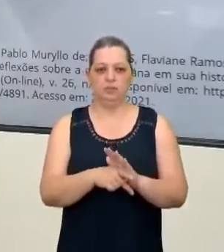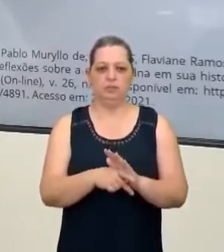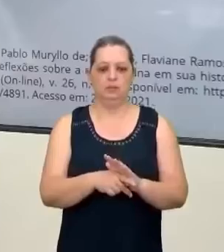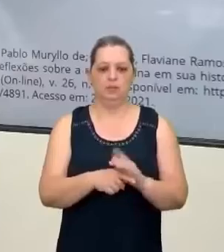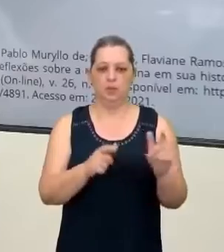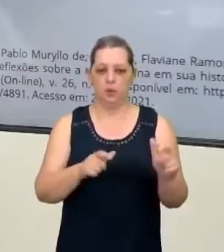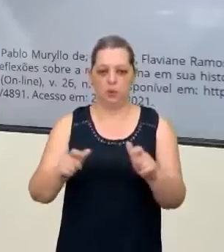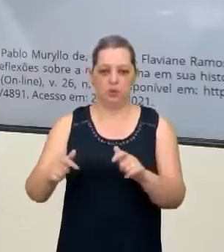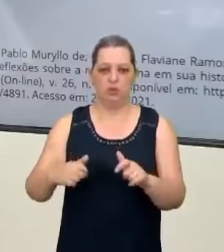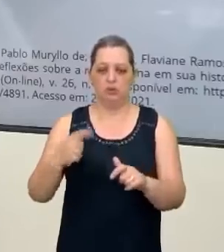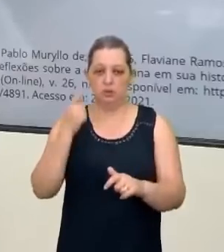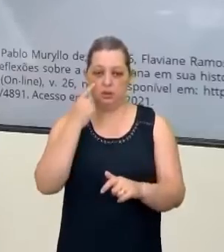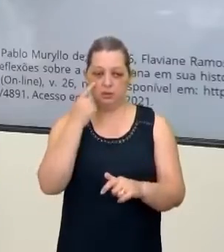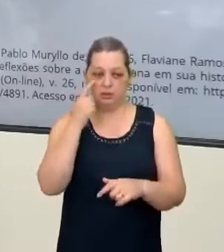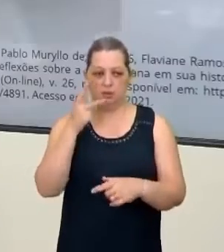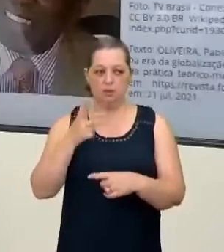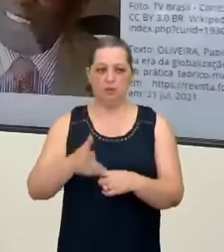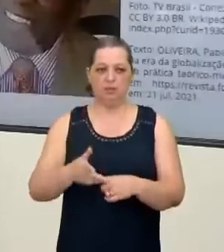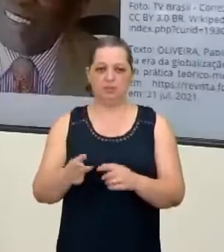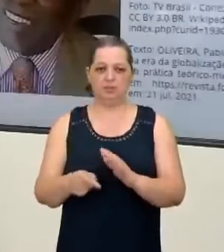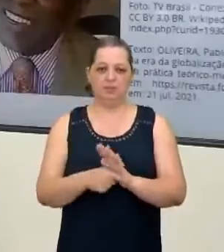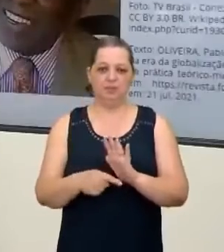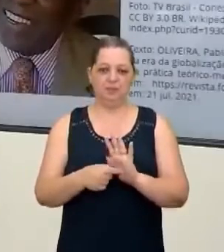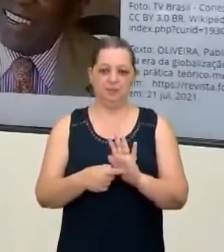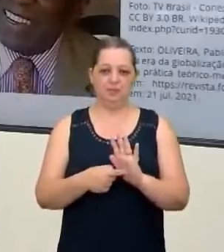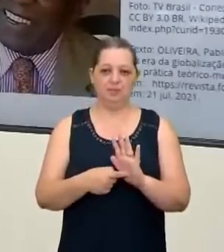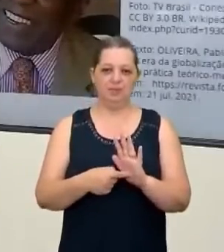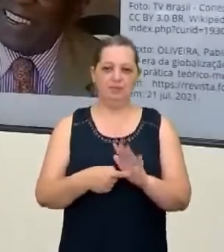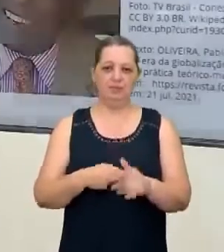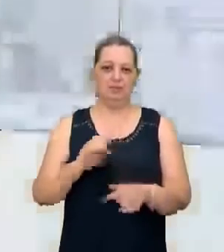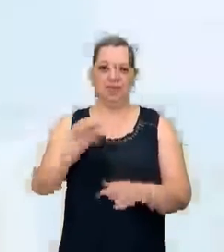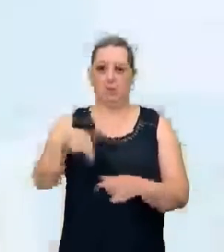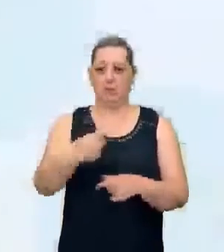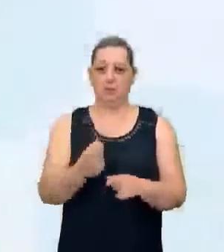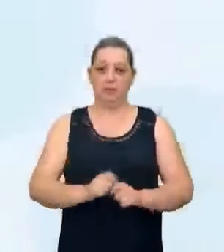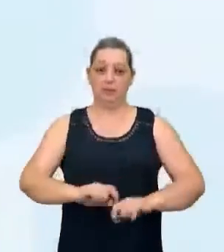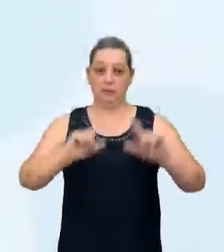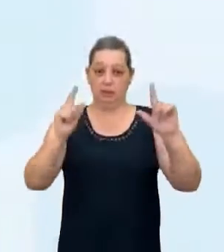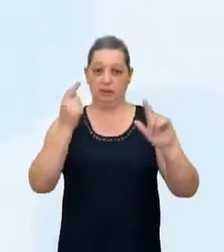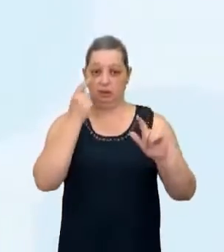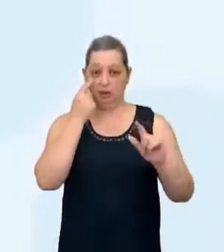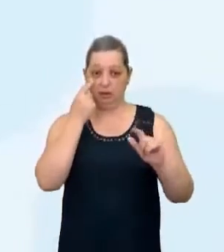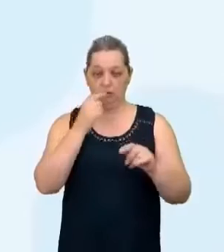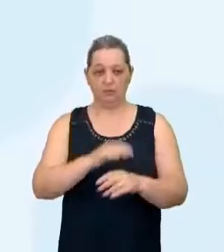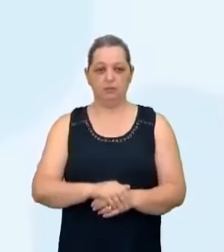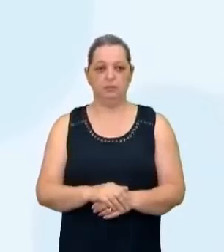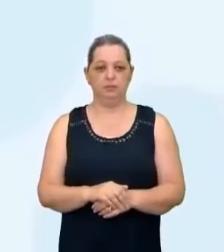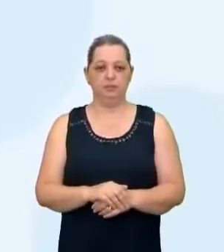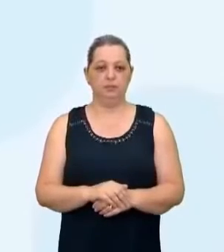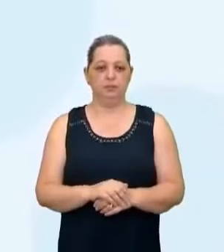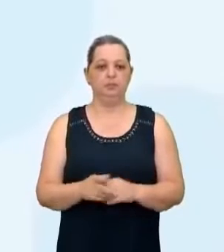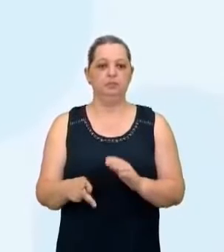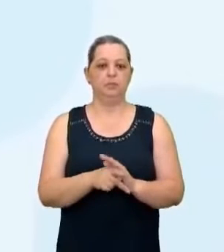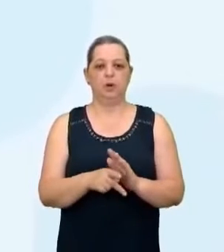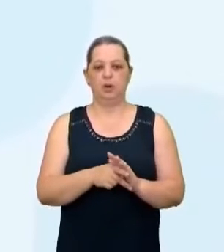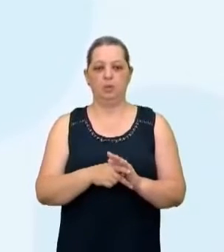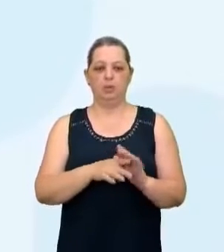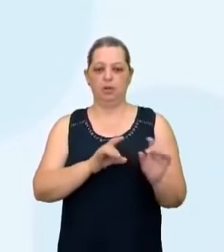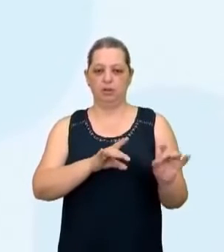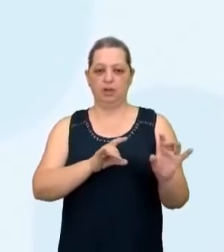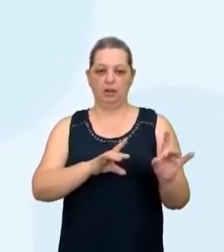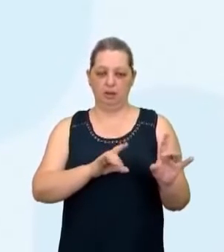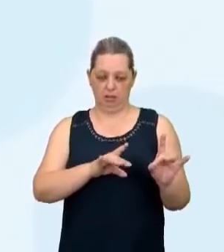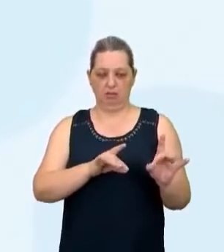tanto é que eu trouxe novamente uma fala dele que vai estar aí na próxima tela. Então, temos aí, ó, no meio técnico-científico